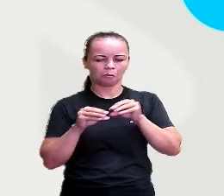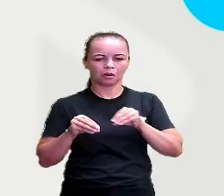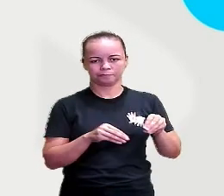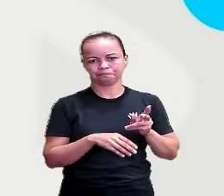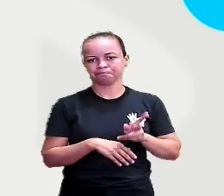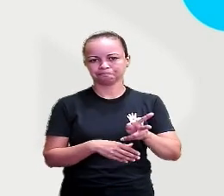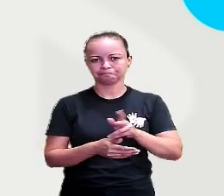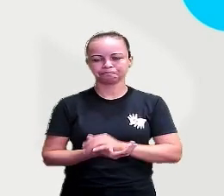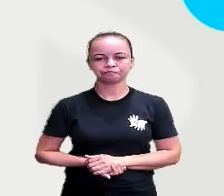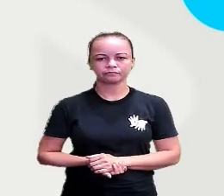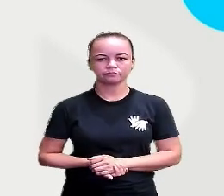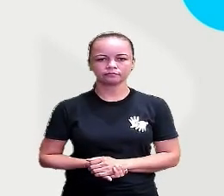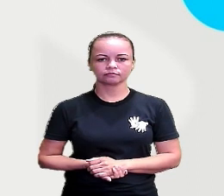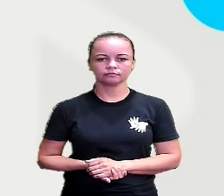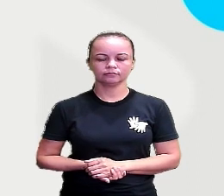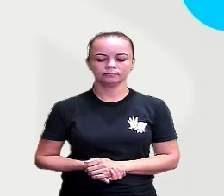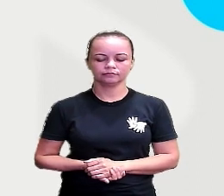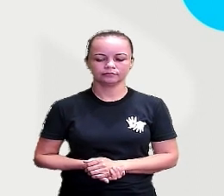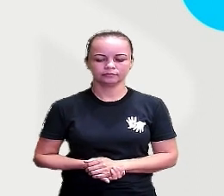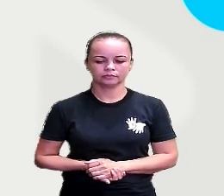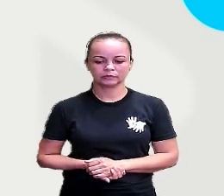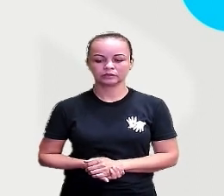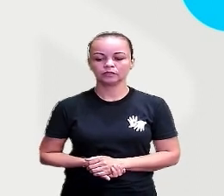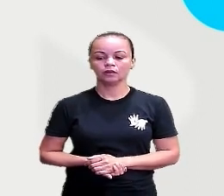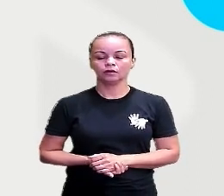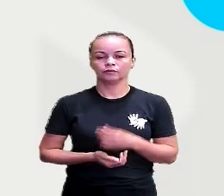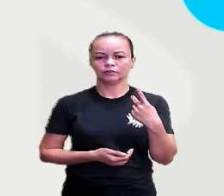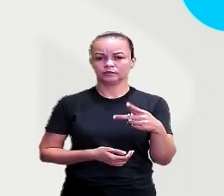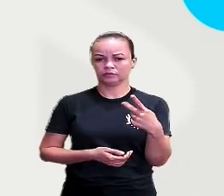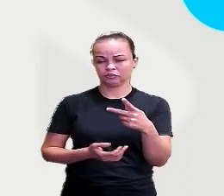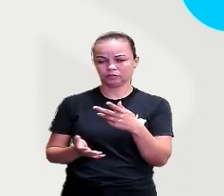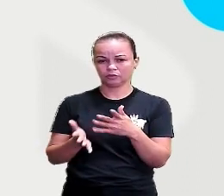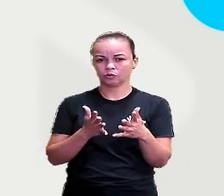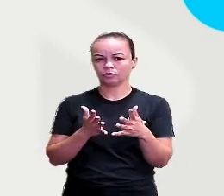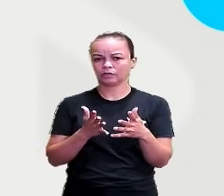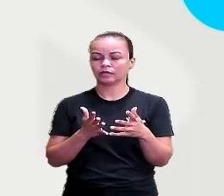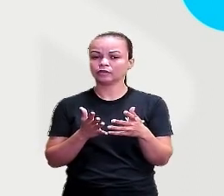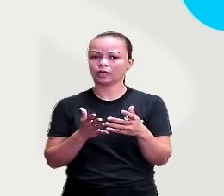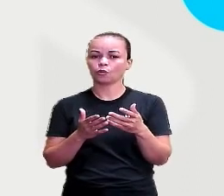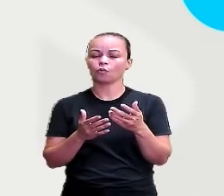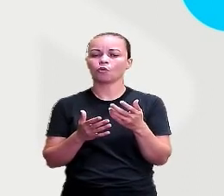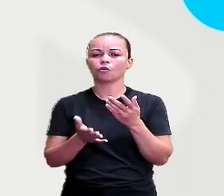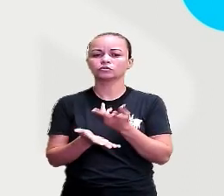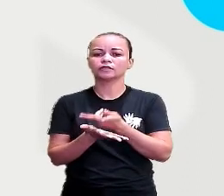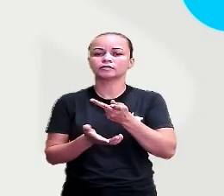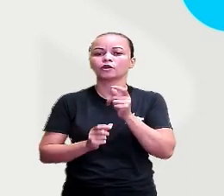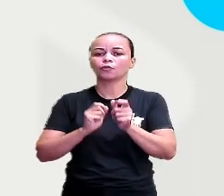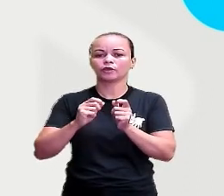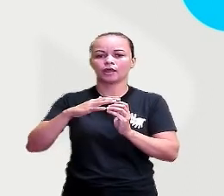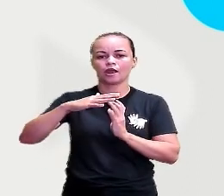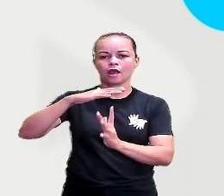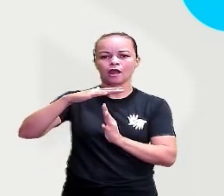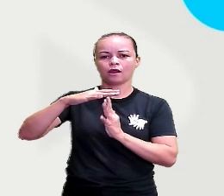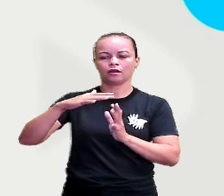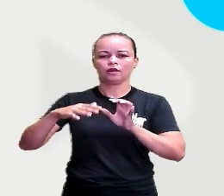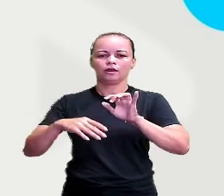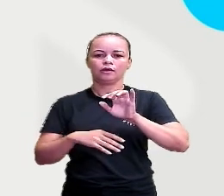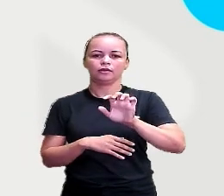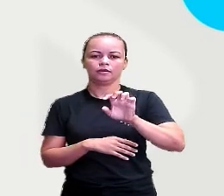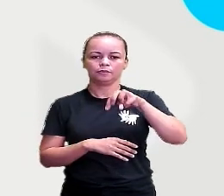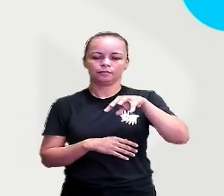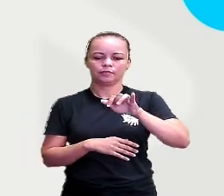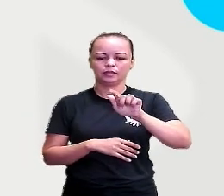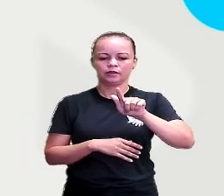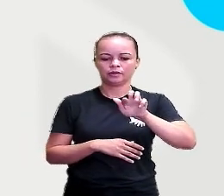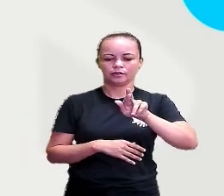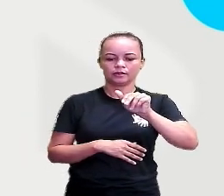E aí, com essa questão do nomandismo, que surgiram as emigrações, certo? São quando as pessoas vão de um